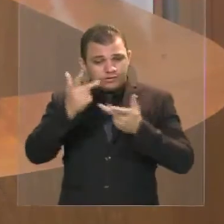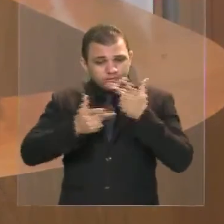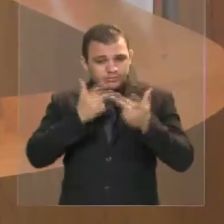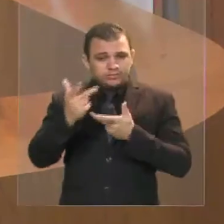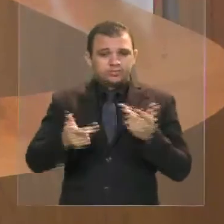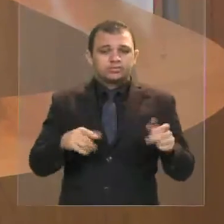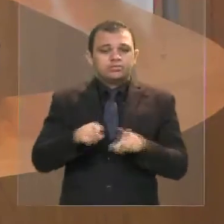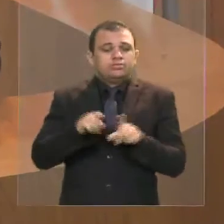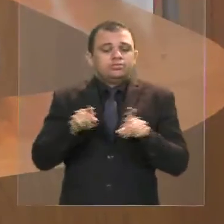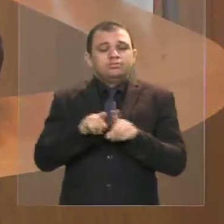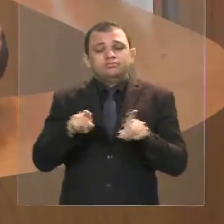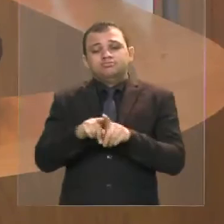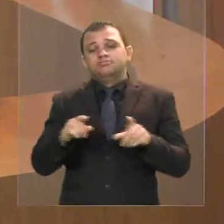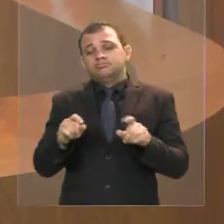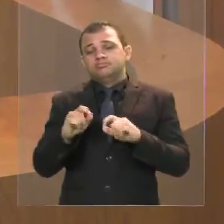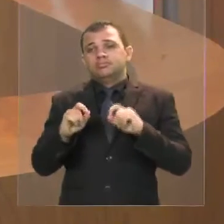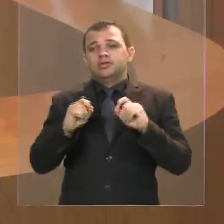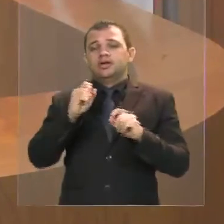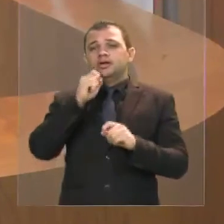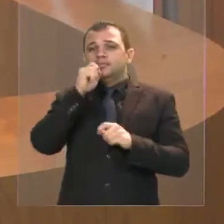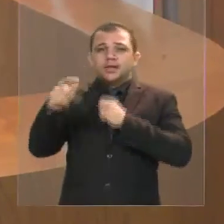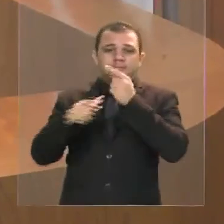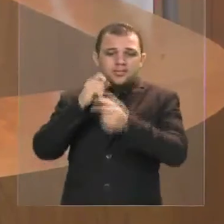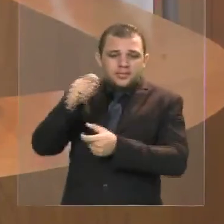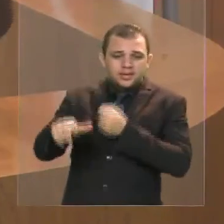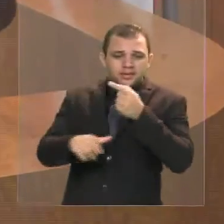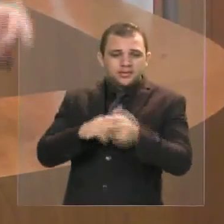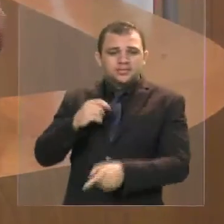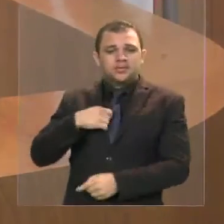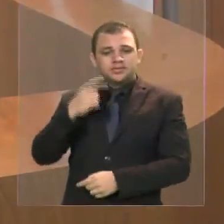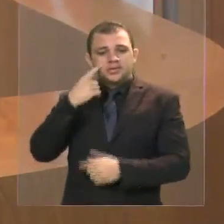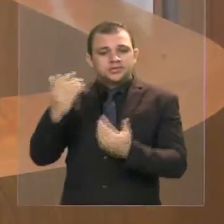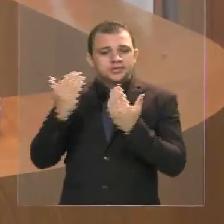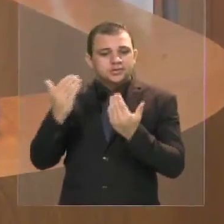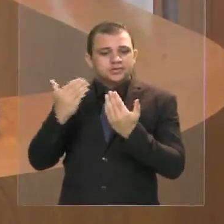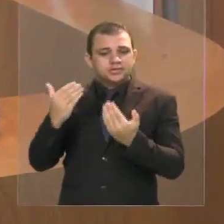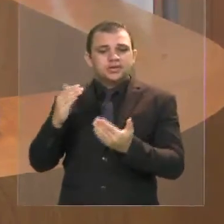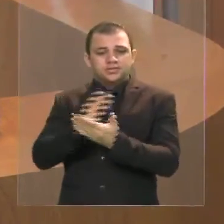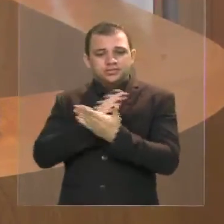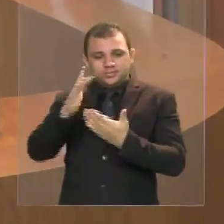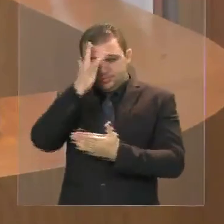suspeitas inaceitáveis quanto a funcionários do governo lá.